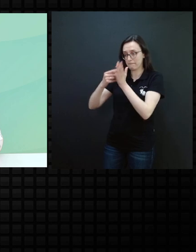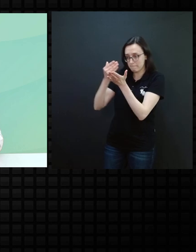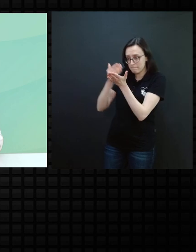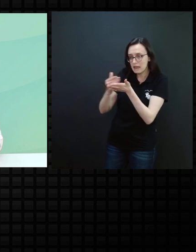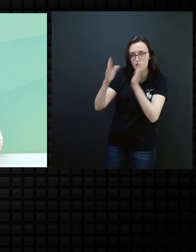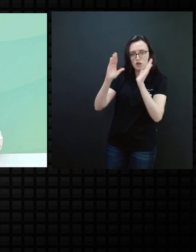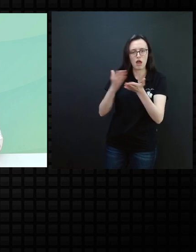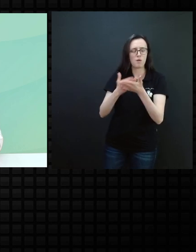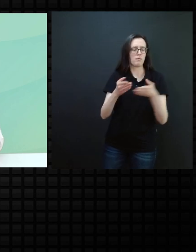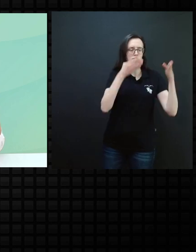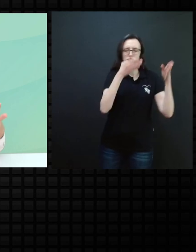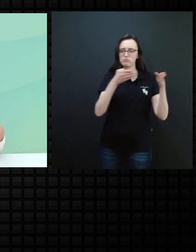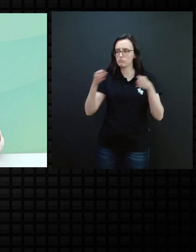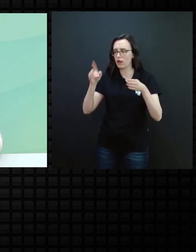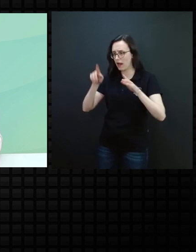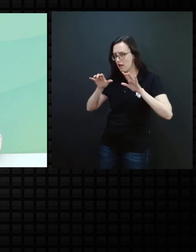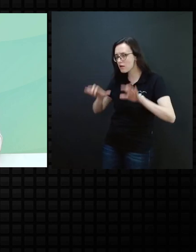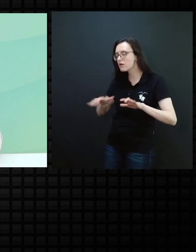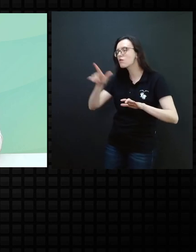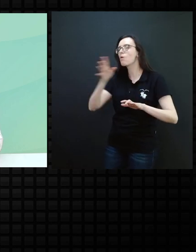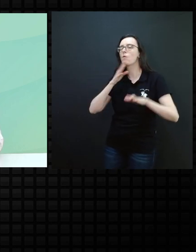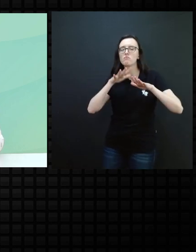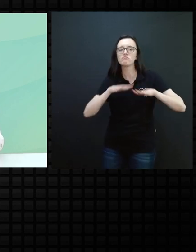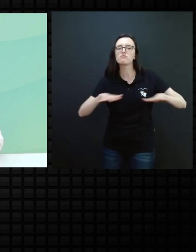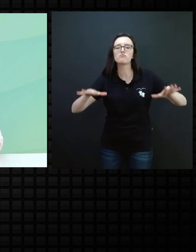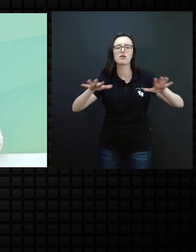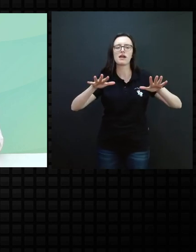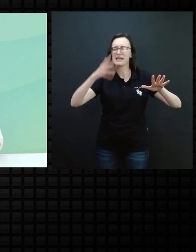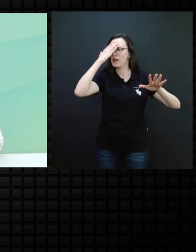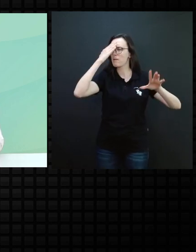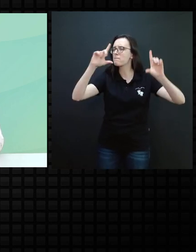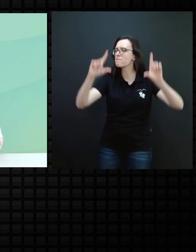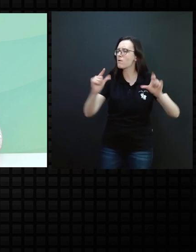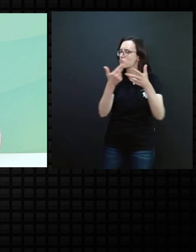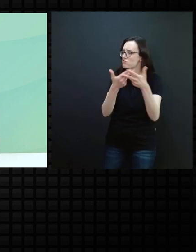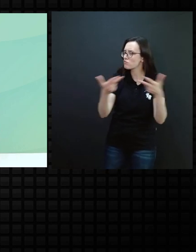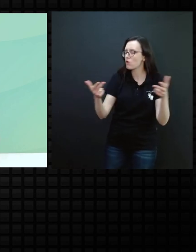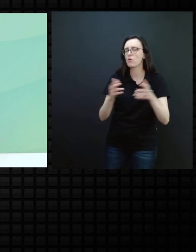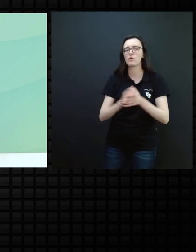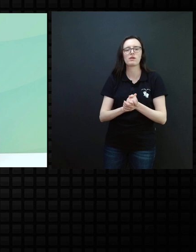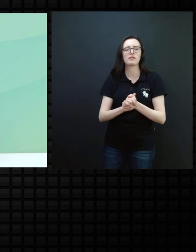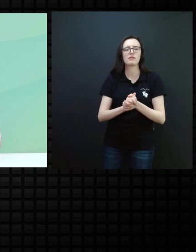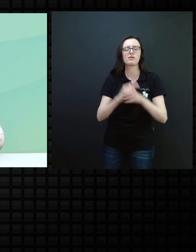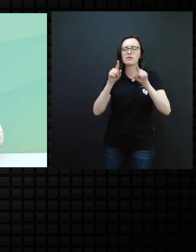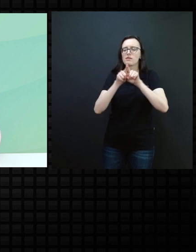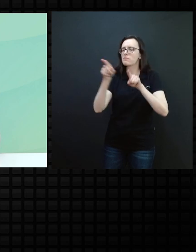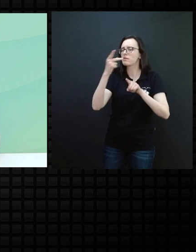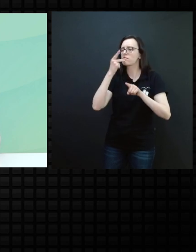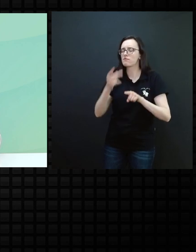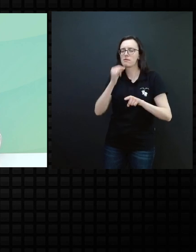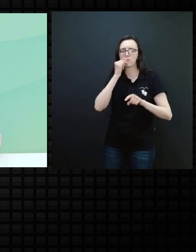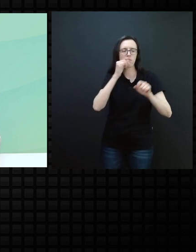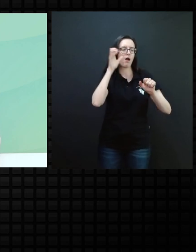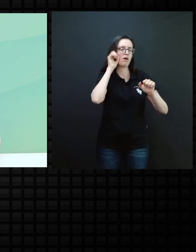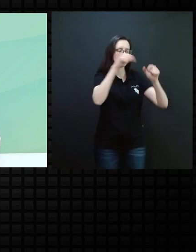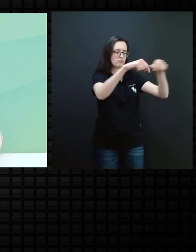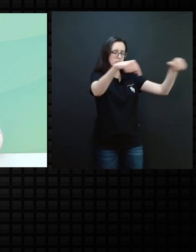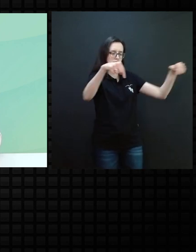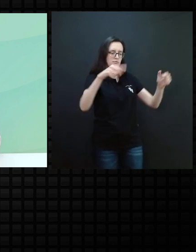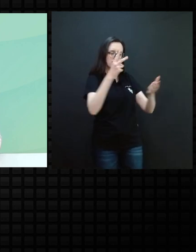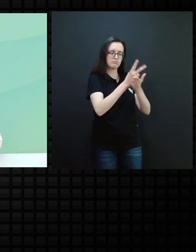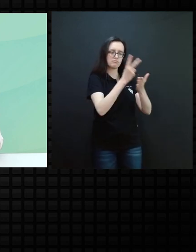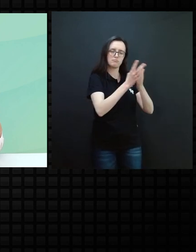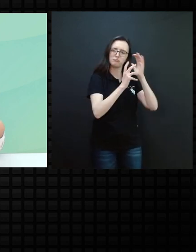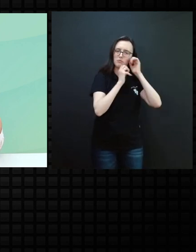Como você vai entender desse ambiente limpo, não vou... Onde está, onde ela dorme, vai ser sempre aquele